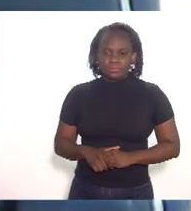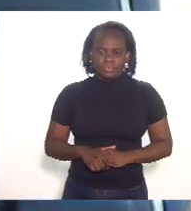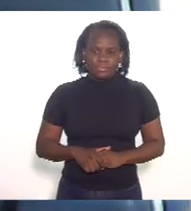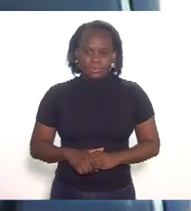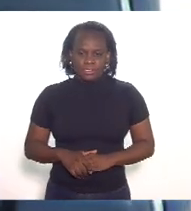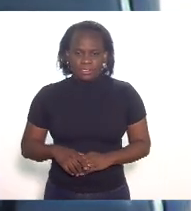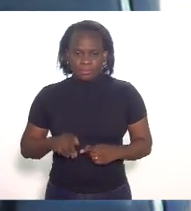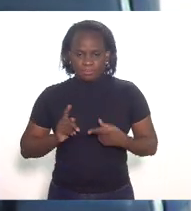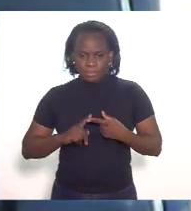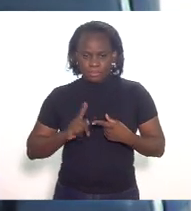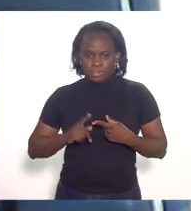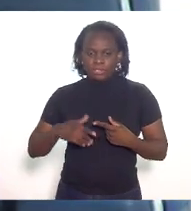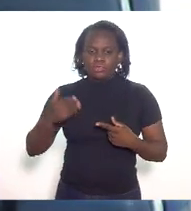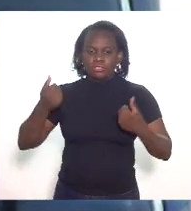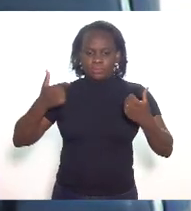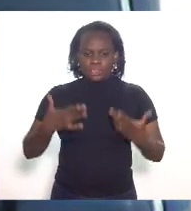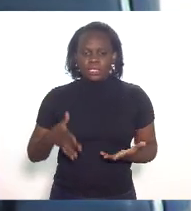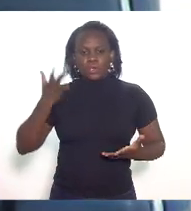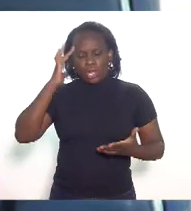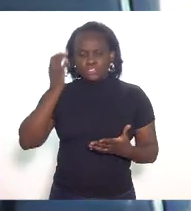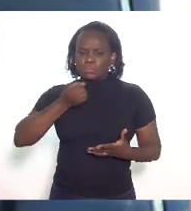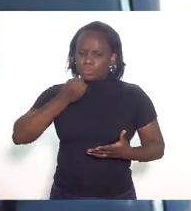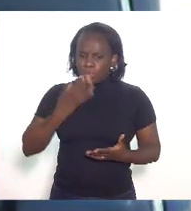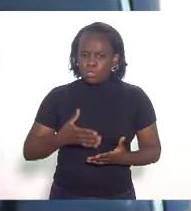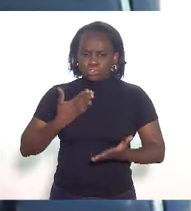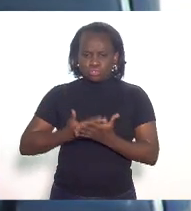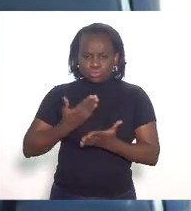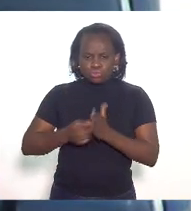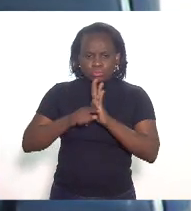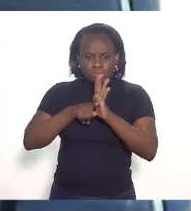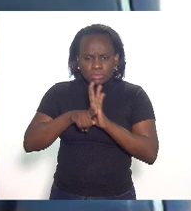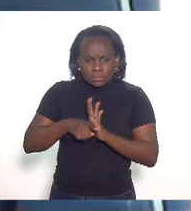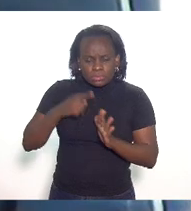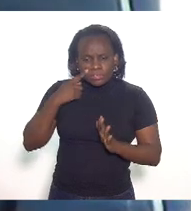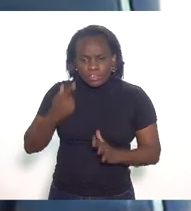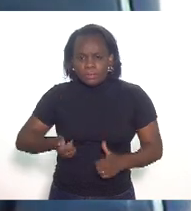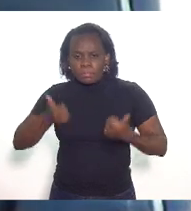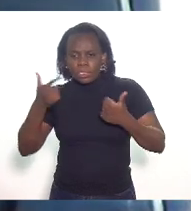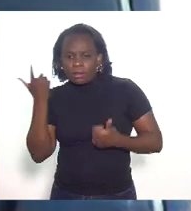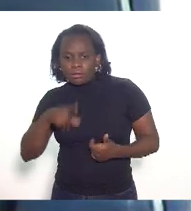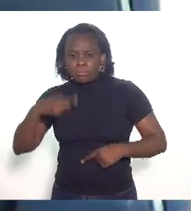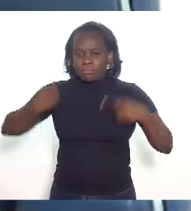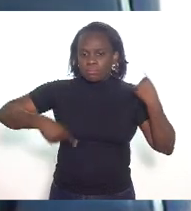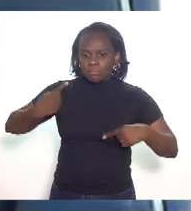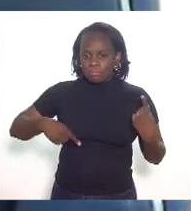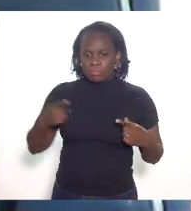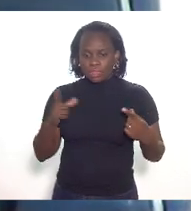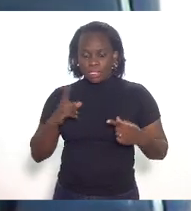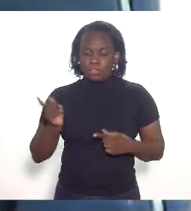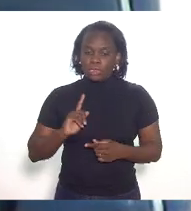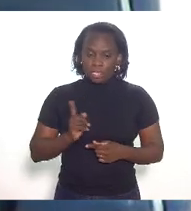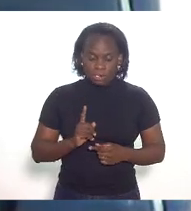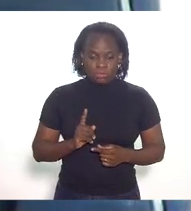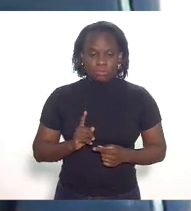bom esses estudos que estão sendo feitos principalmente do impacto e da vantagem competitiva que se tem ou não